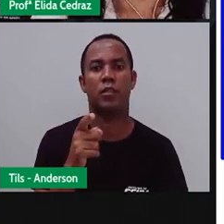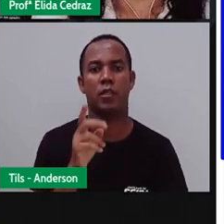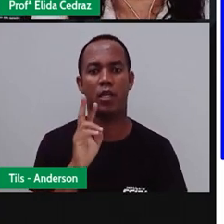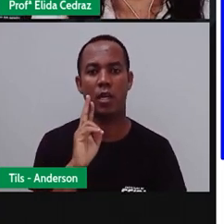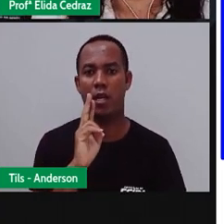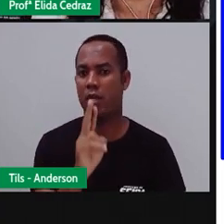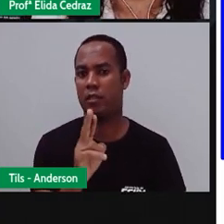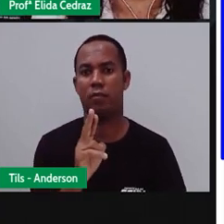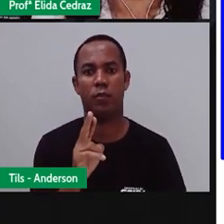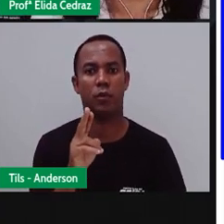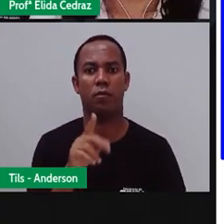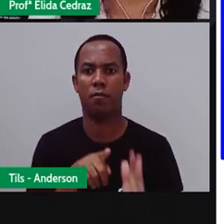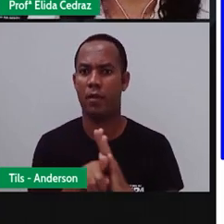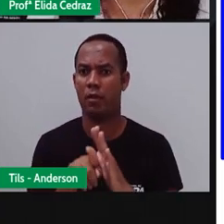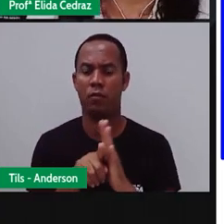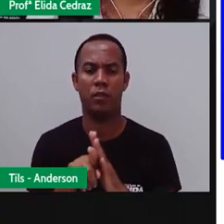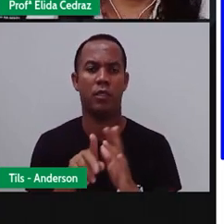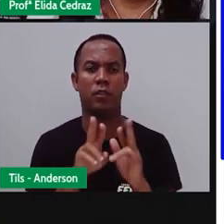todas as nossas questões.